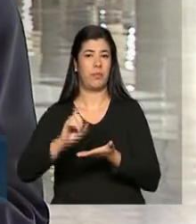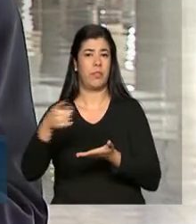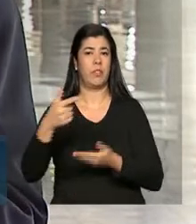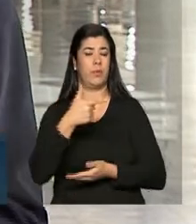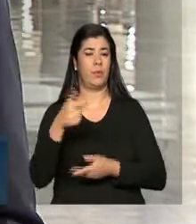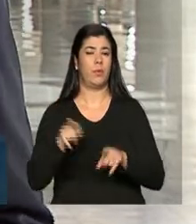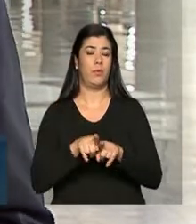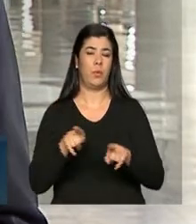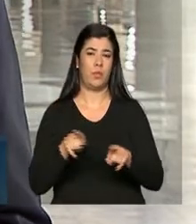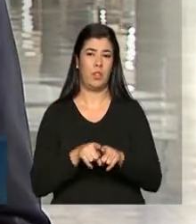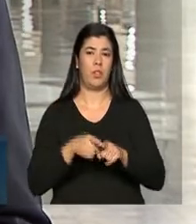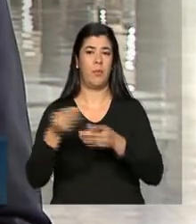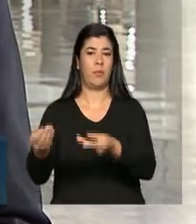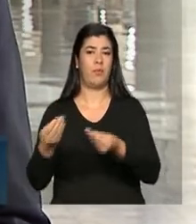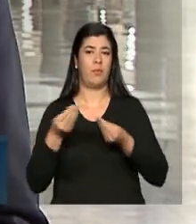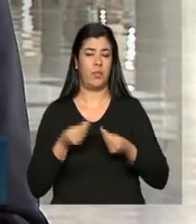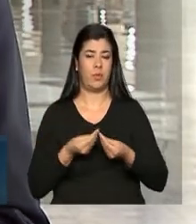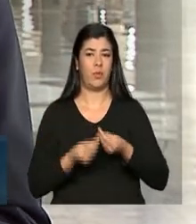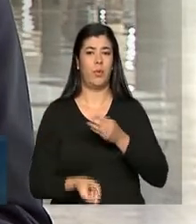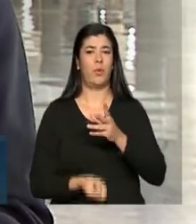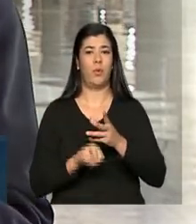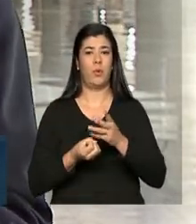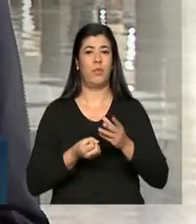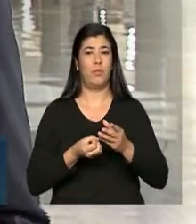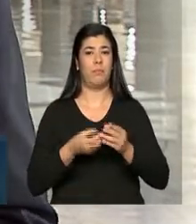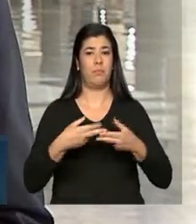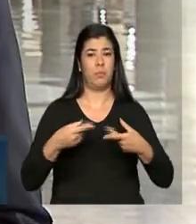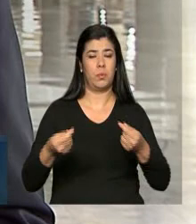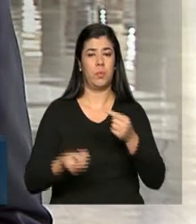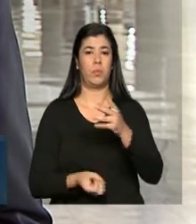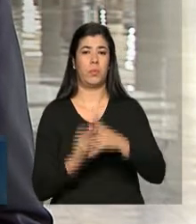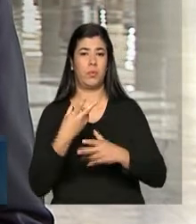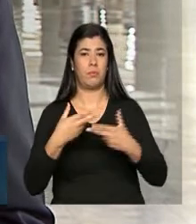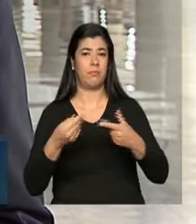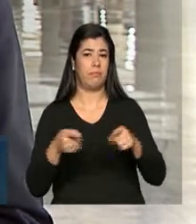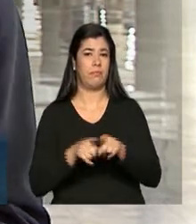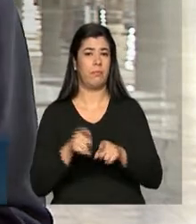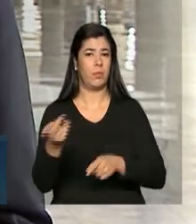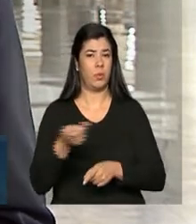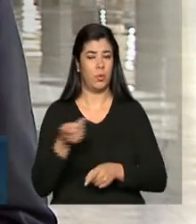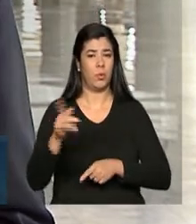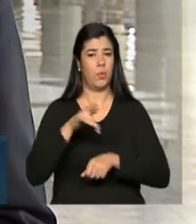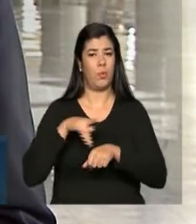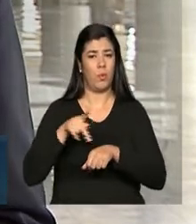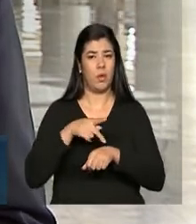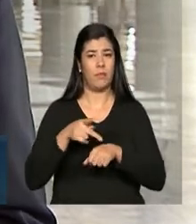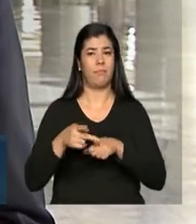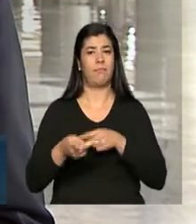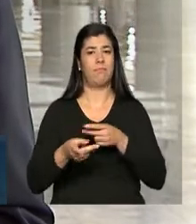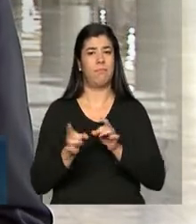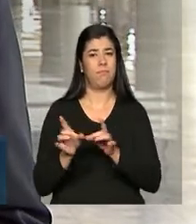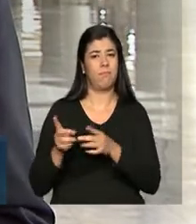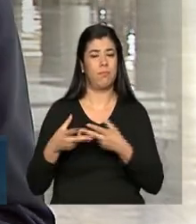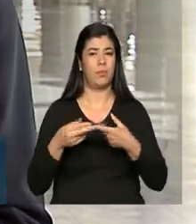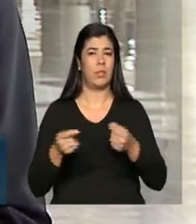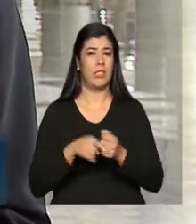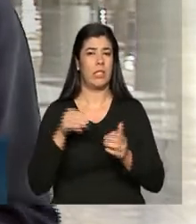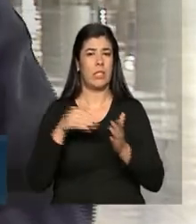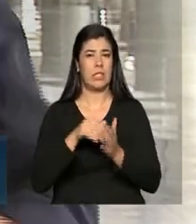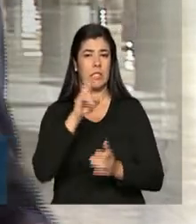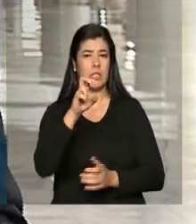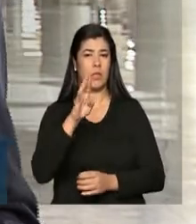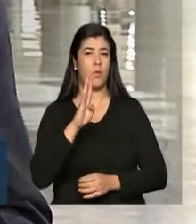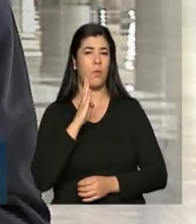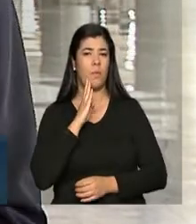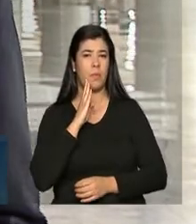segundo maior fornecedor de produtos para o Uruguai. O comércio entre os dois países atingiu quase 5 bilhões de dólares